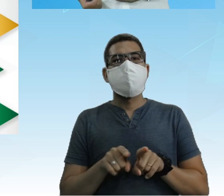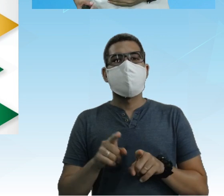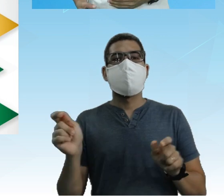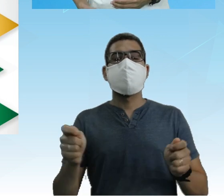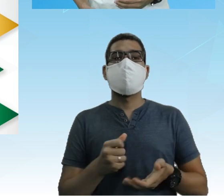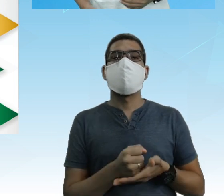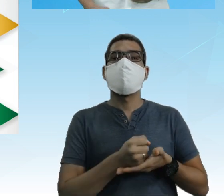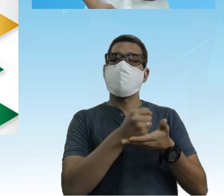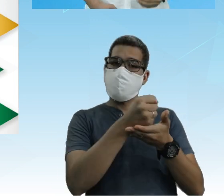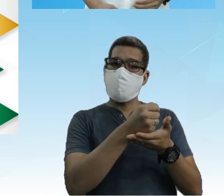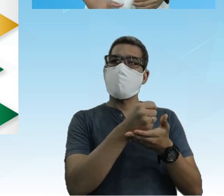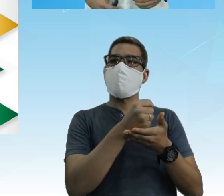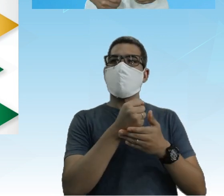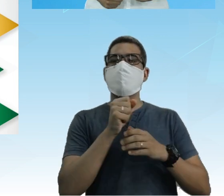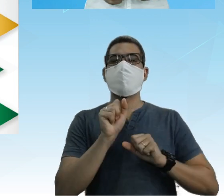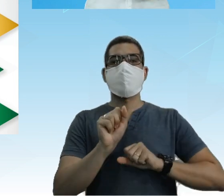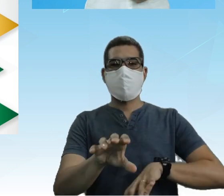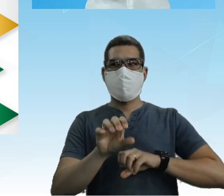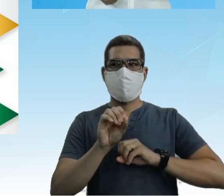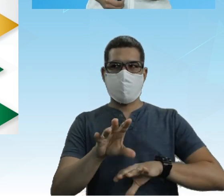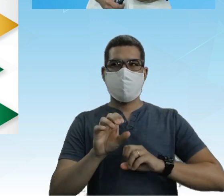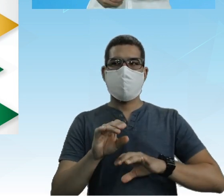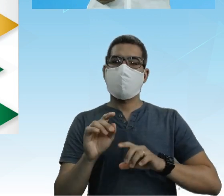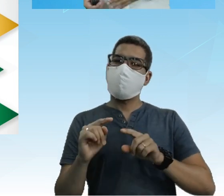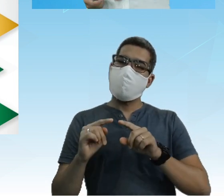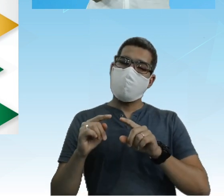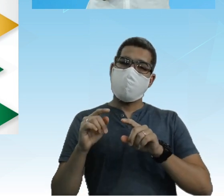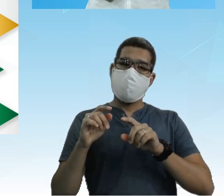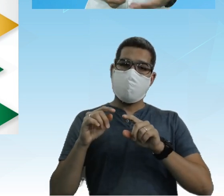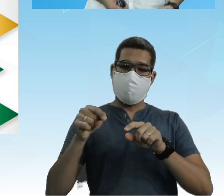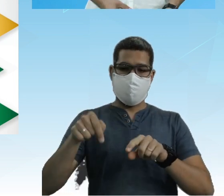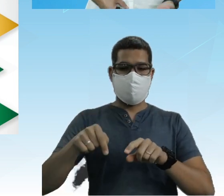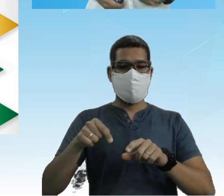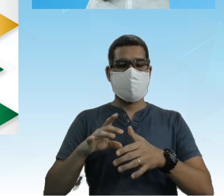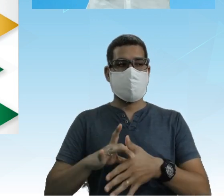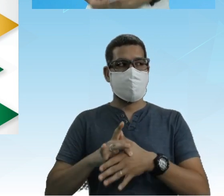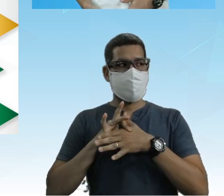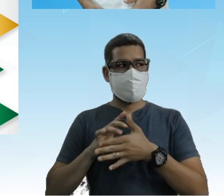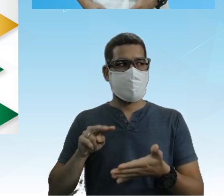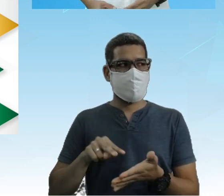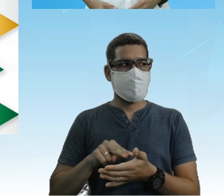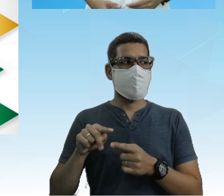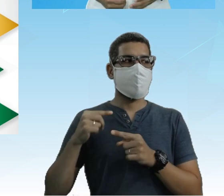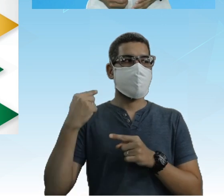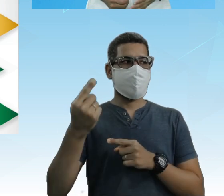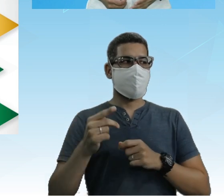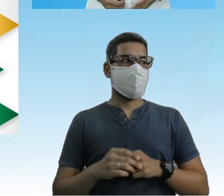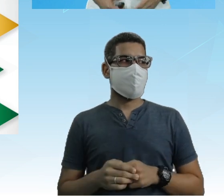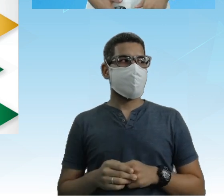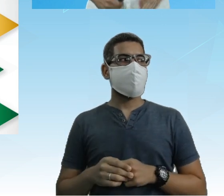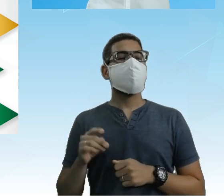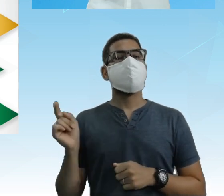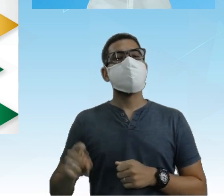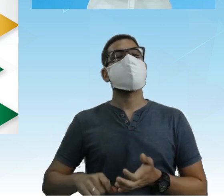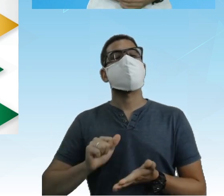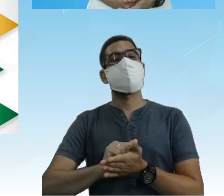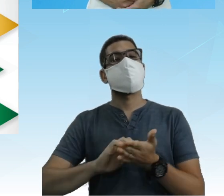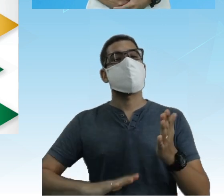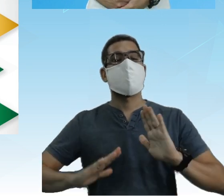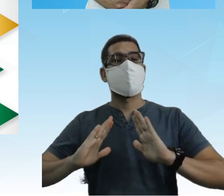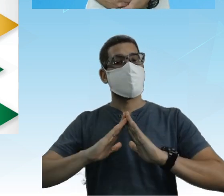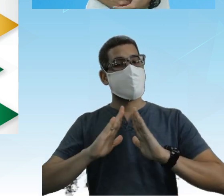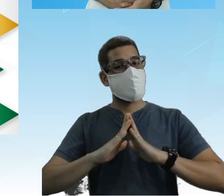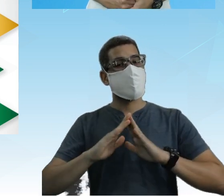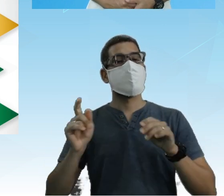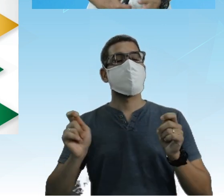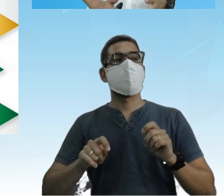suporte Para aulas pós A aula presencial na escola Ou seja, tarefinha de casa Tá aí para o aluno